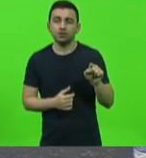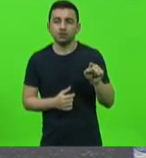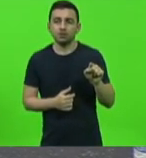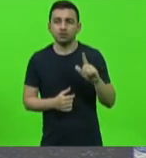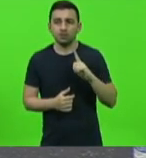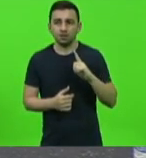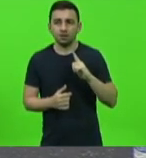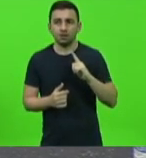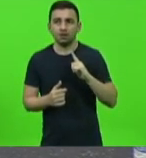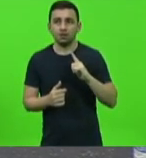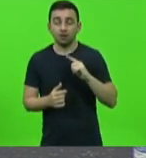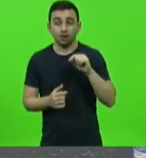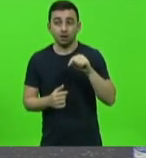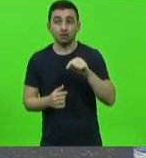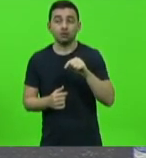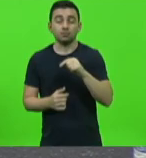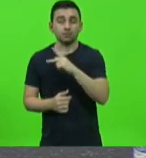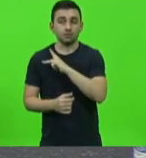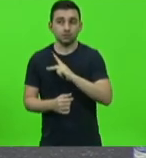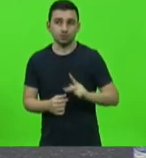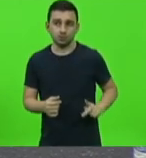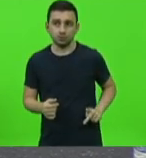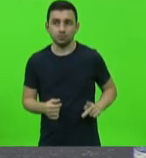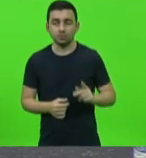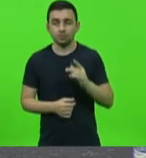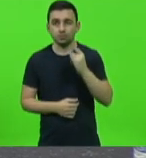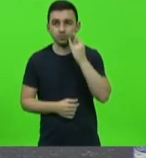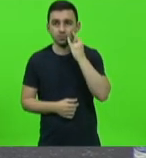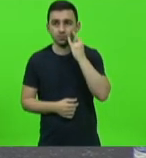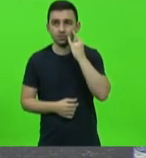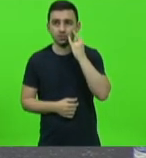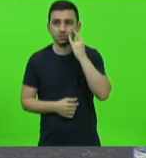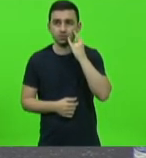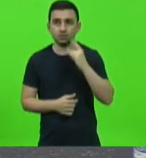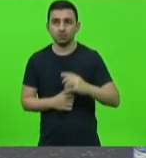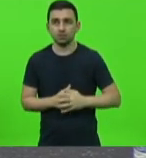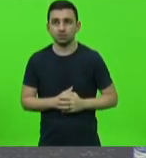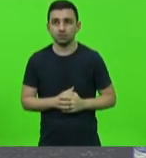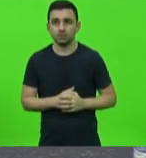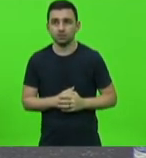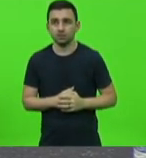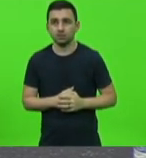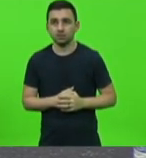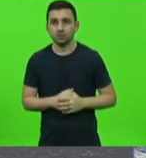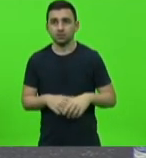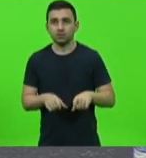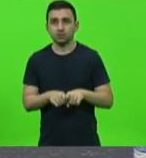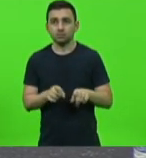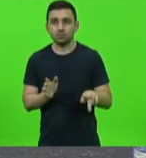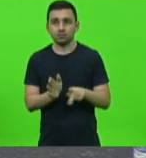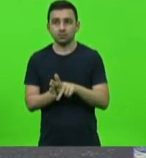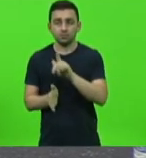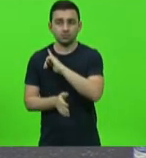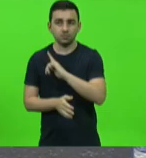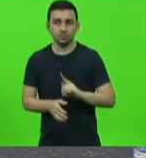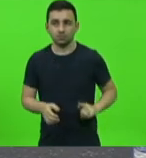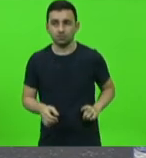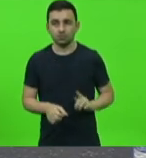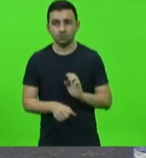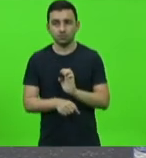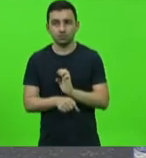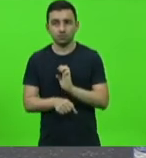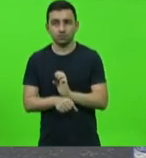presidente desta casa deputado Mauro de Nadal ao governo do estado nesta